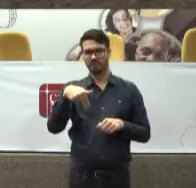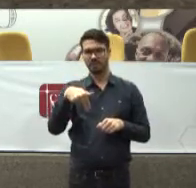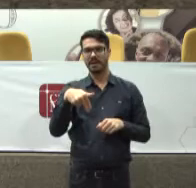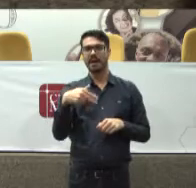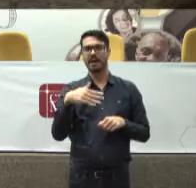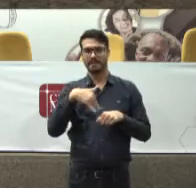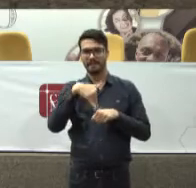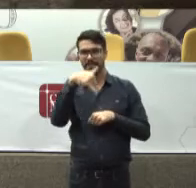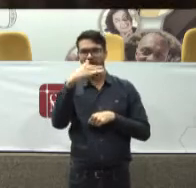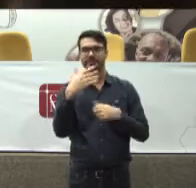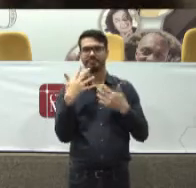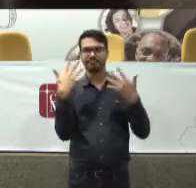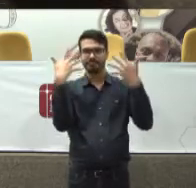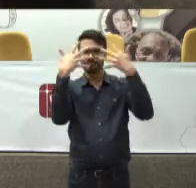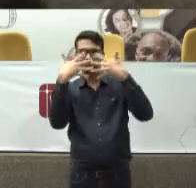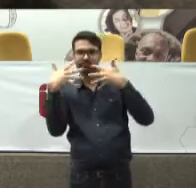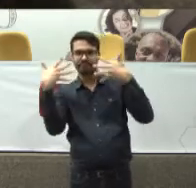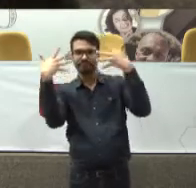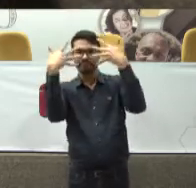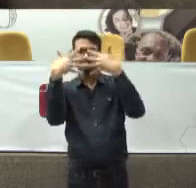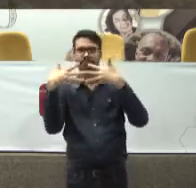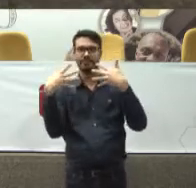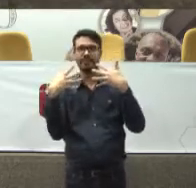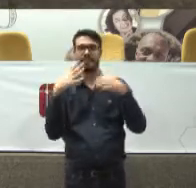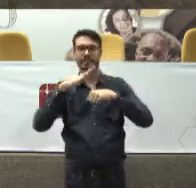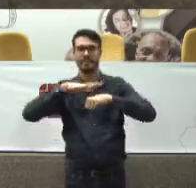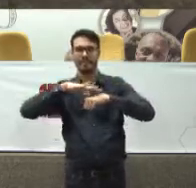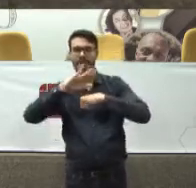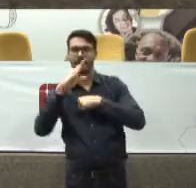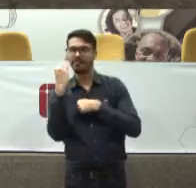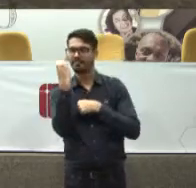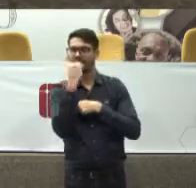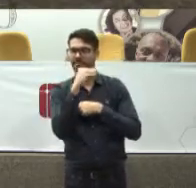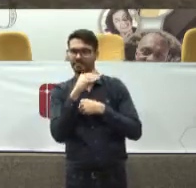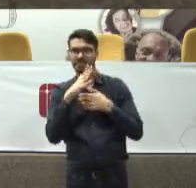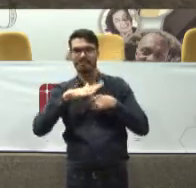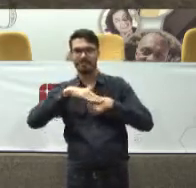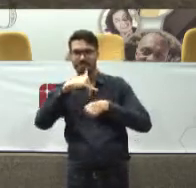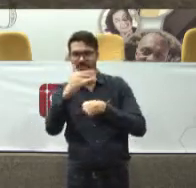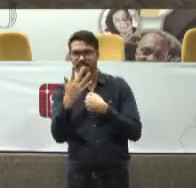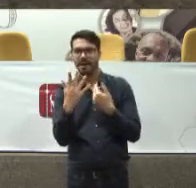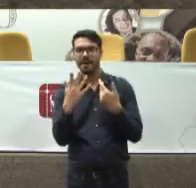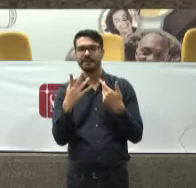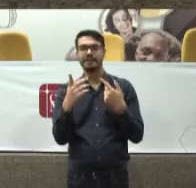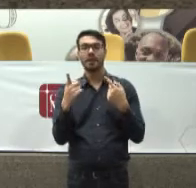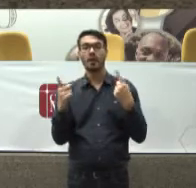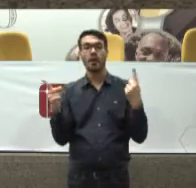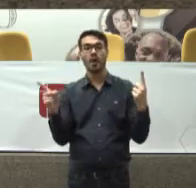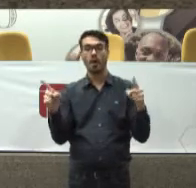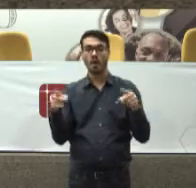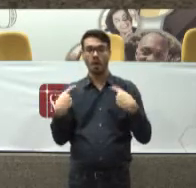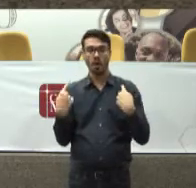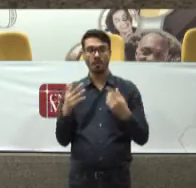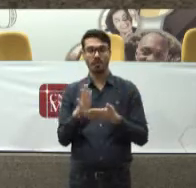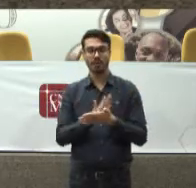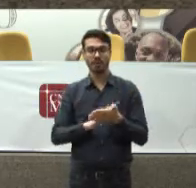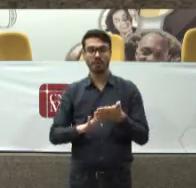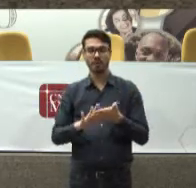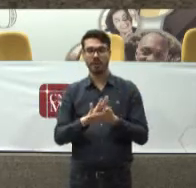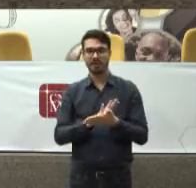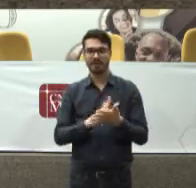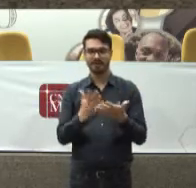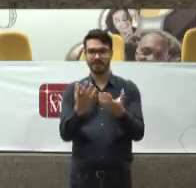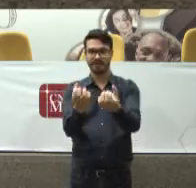sedutora Porque ela é mais fácil Ela é mais agradável Ela causa até menos conflito De aceitabilidade